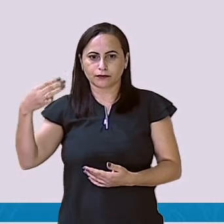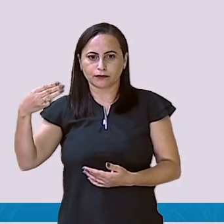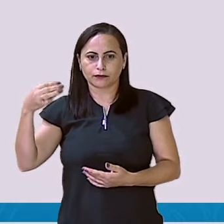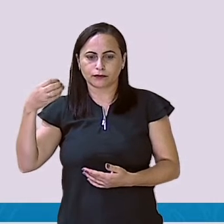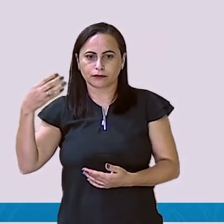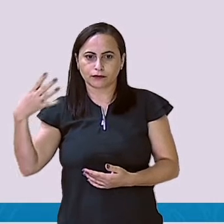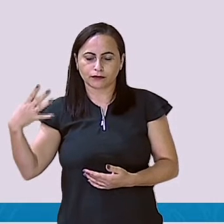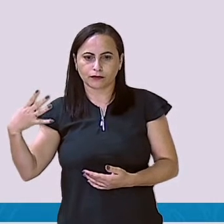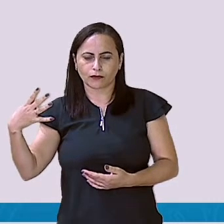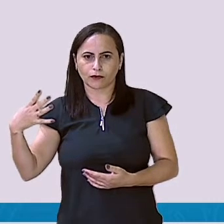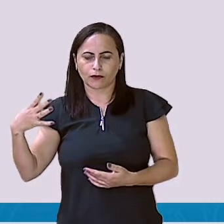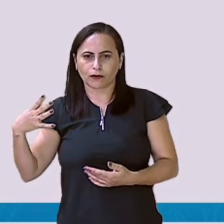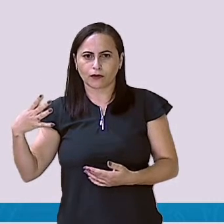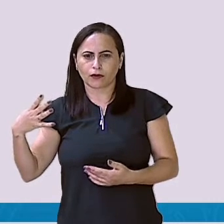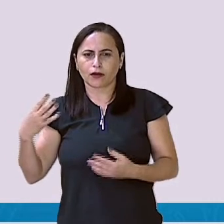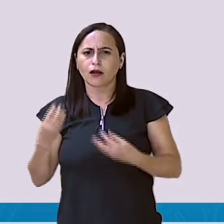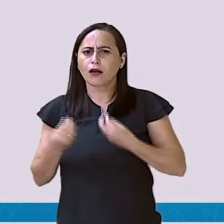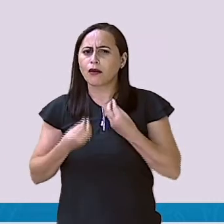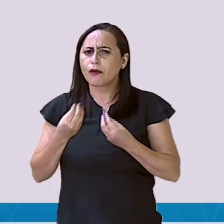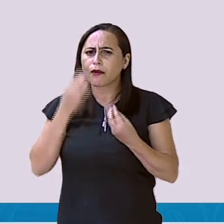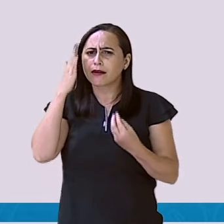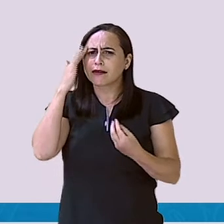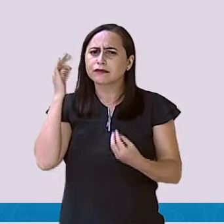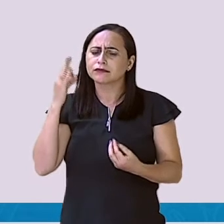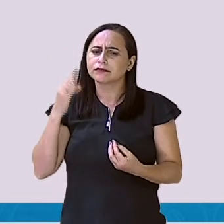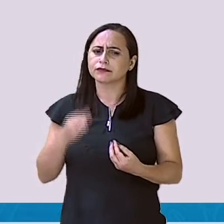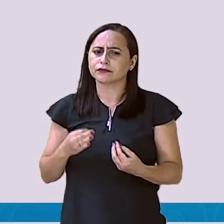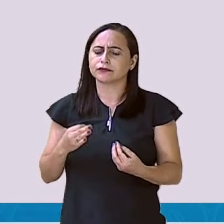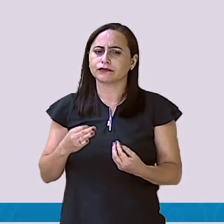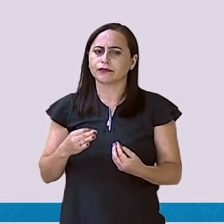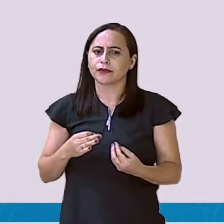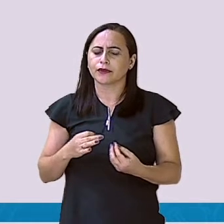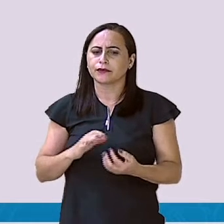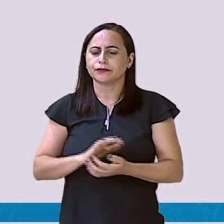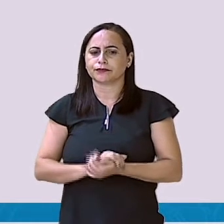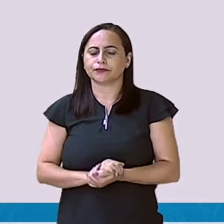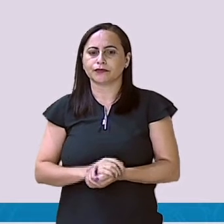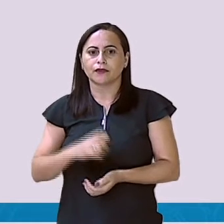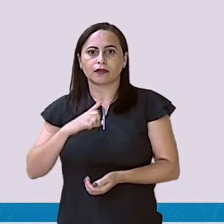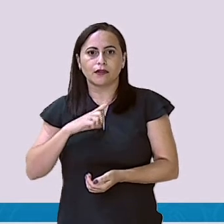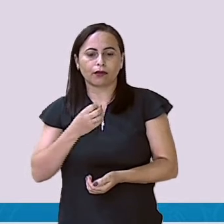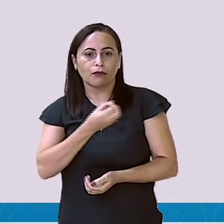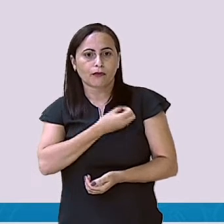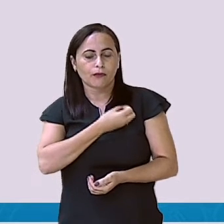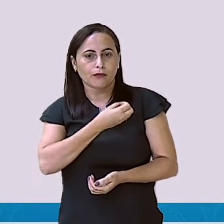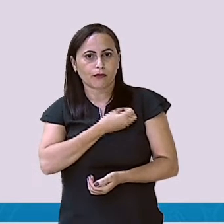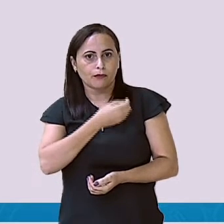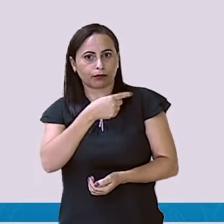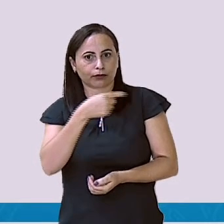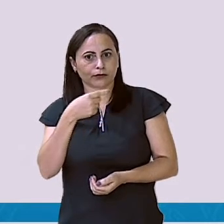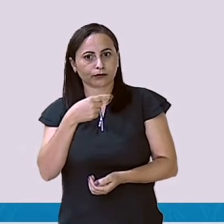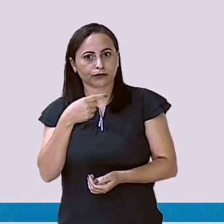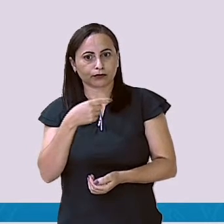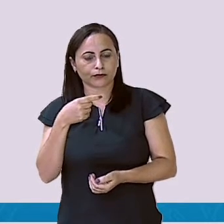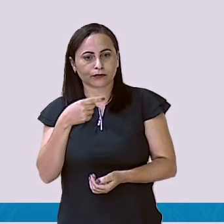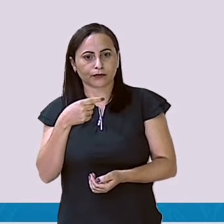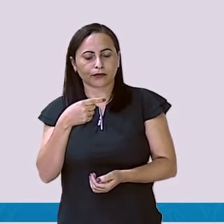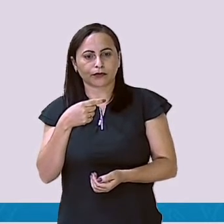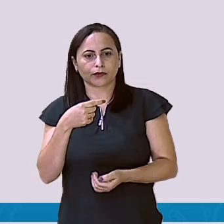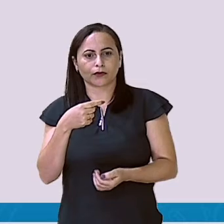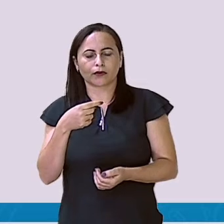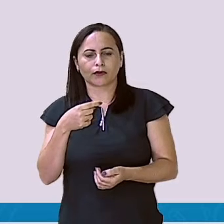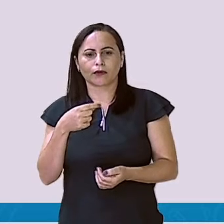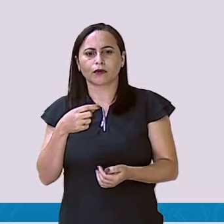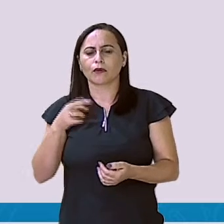Como que eu sei que esse valor está correto? Então, eu tenho o meu minuendo menos o subtraindo. E aqui, eu tenho o resto ou a